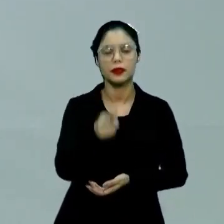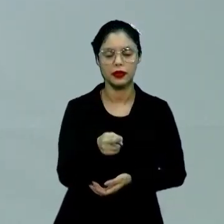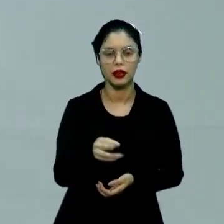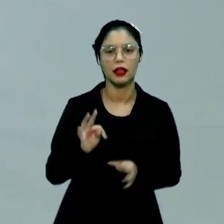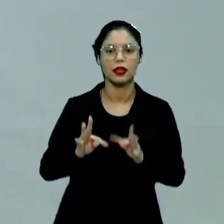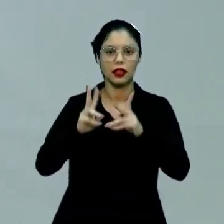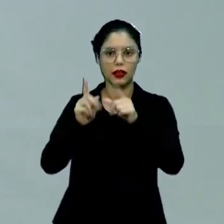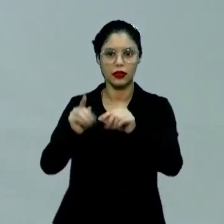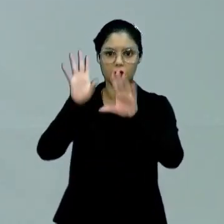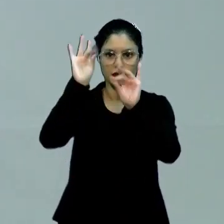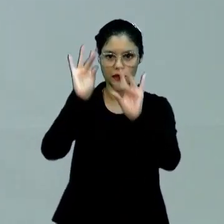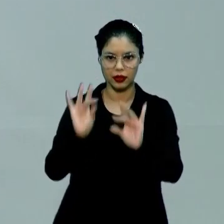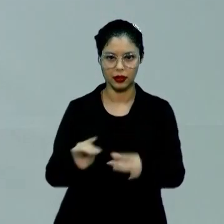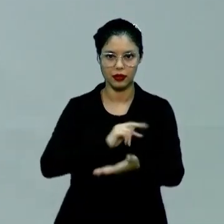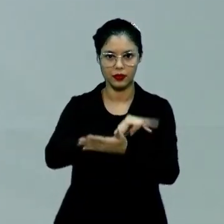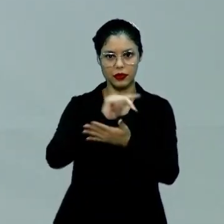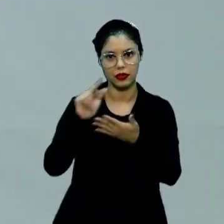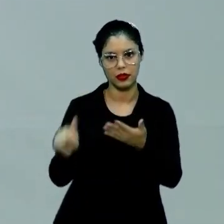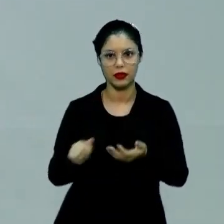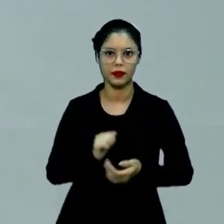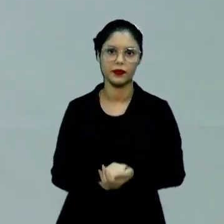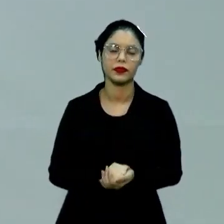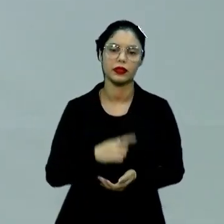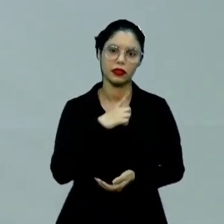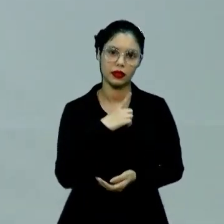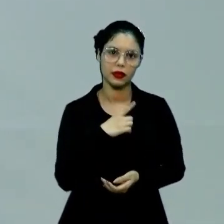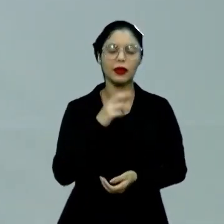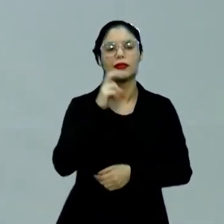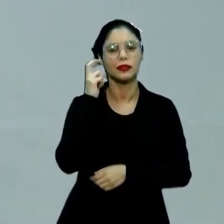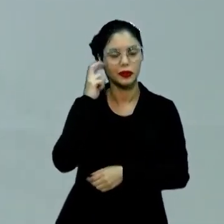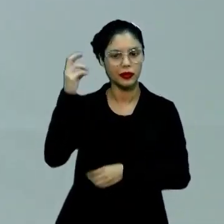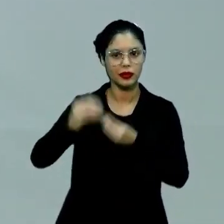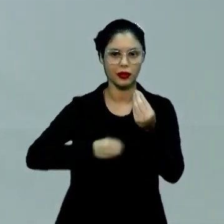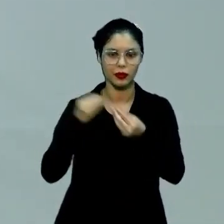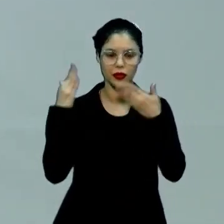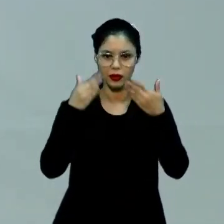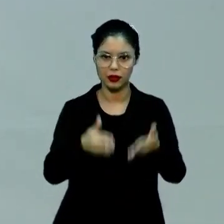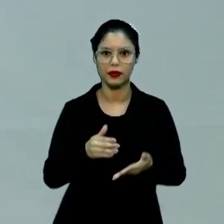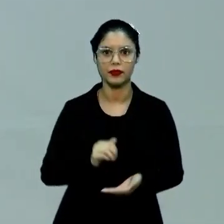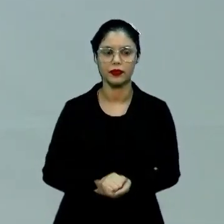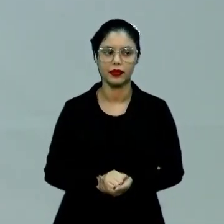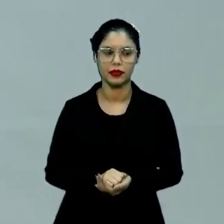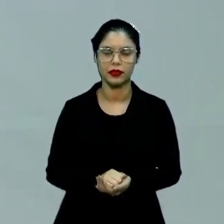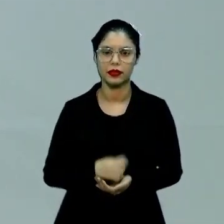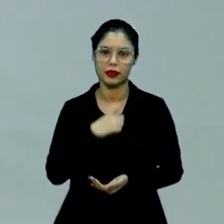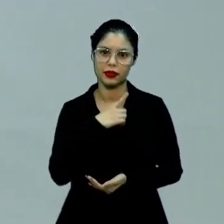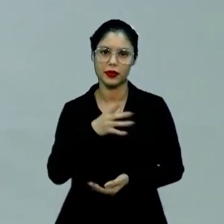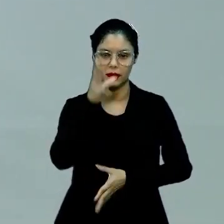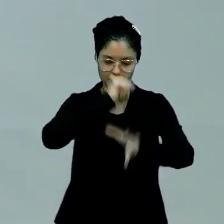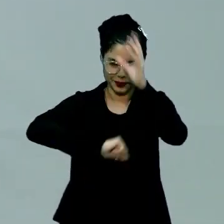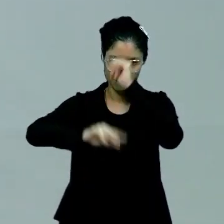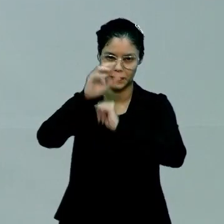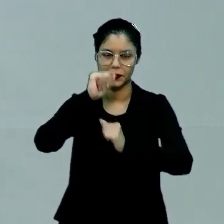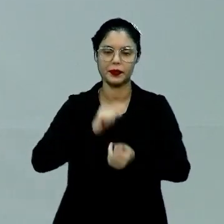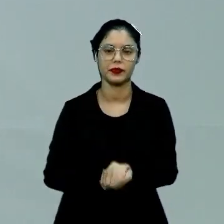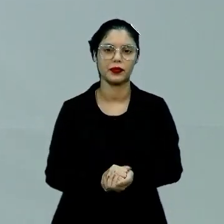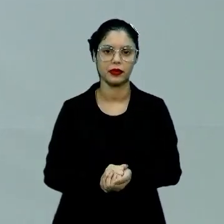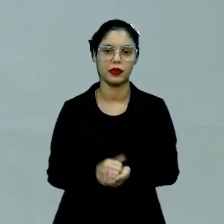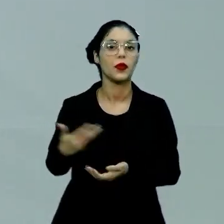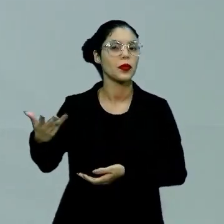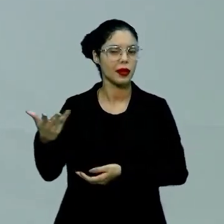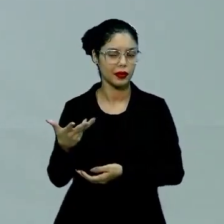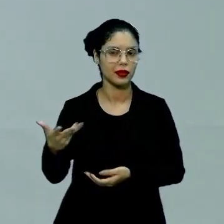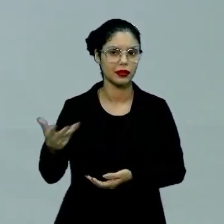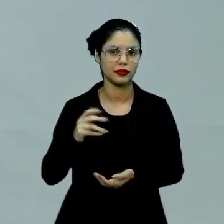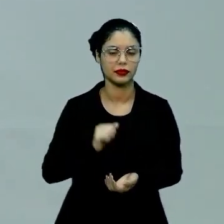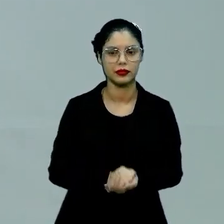resolução dessa questão e de diversas outras em que a gente vai ter a cultura como o norte. mas agora em que vocês têm conhecimento e uma base